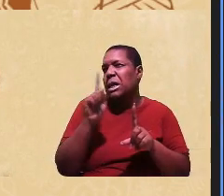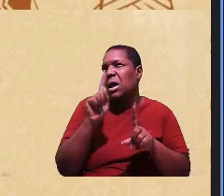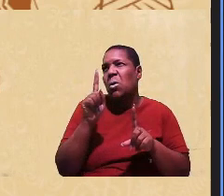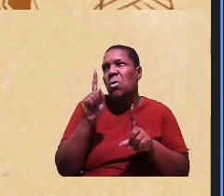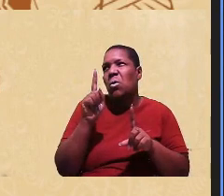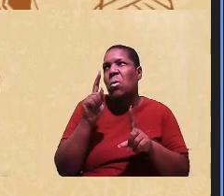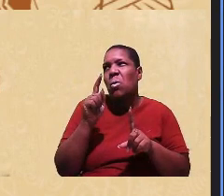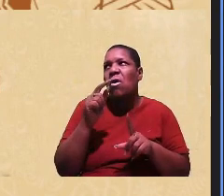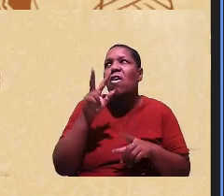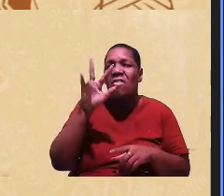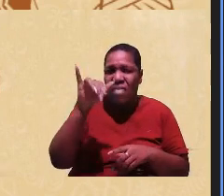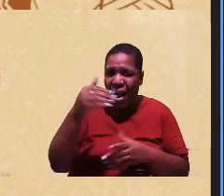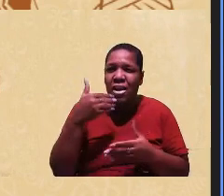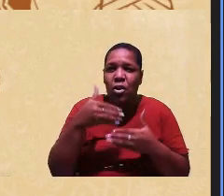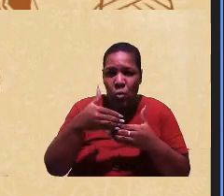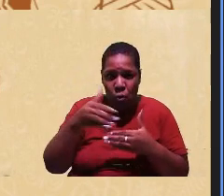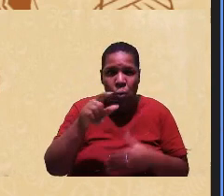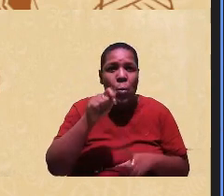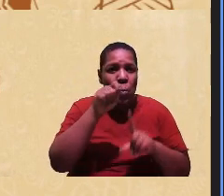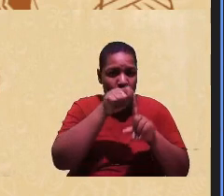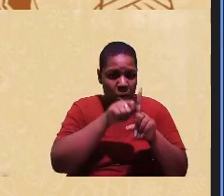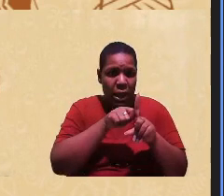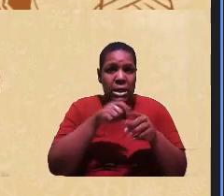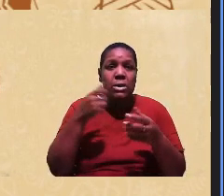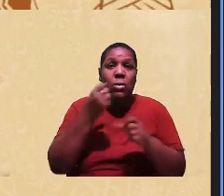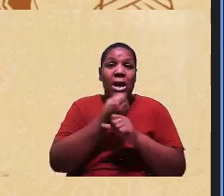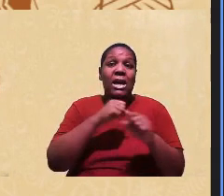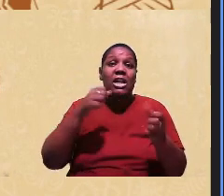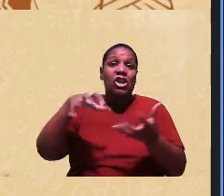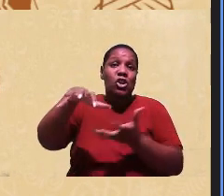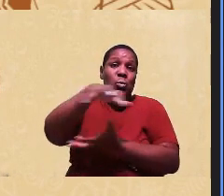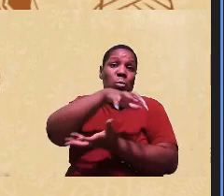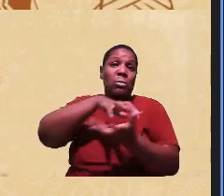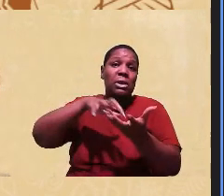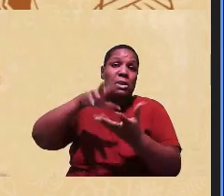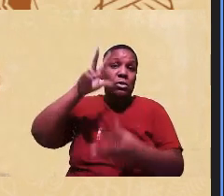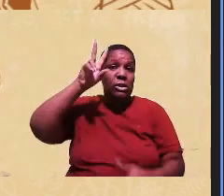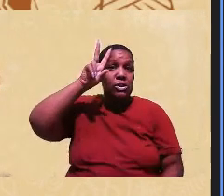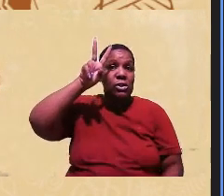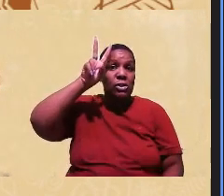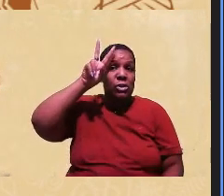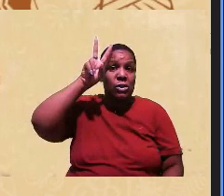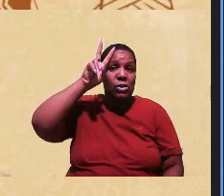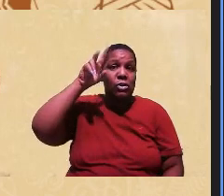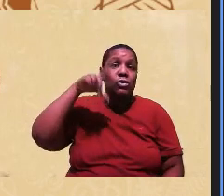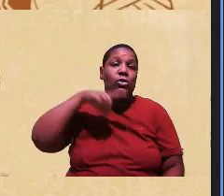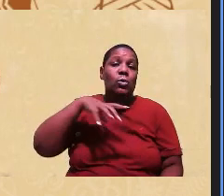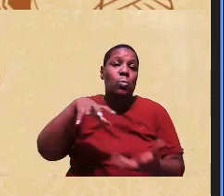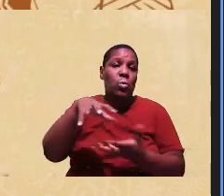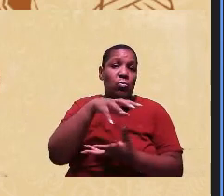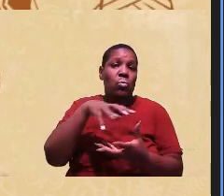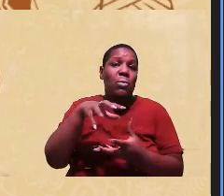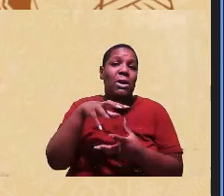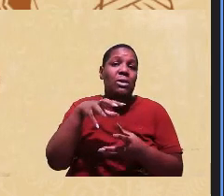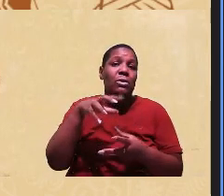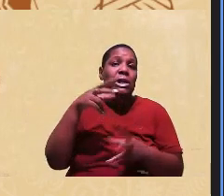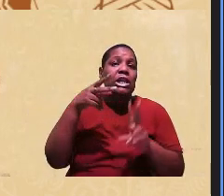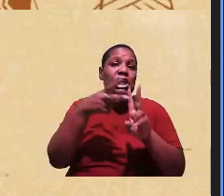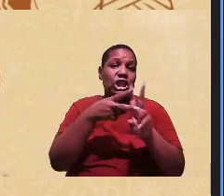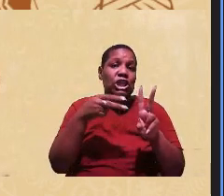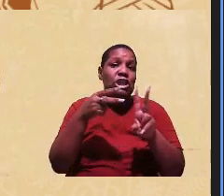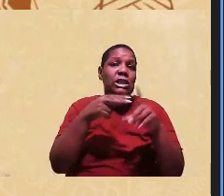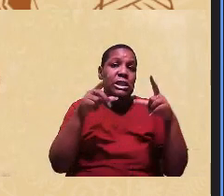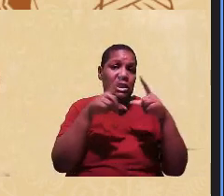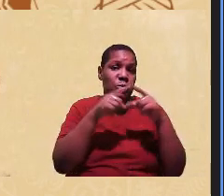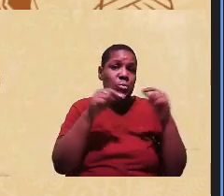uma grande mobilização histórica por parte dos do movimento indígena em Brasília contra